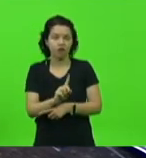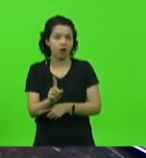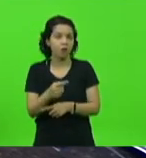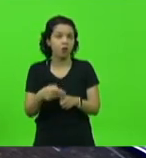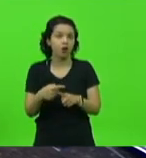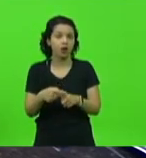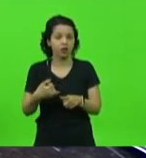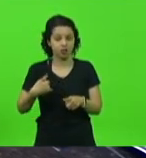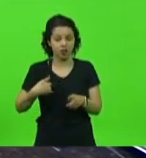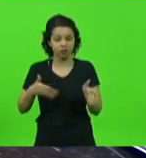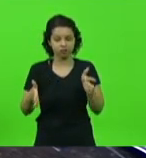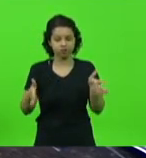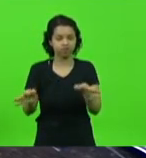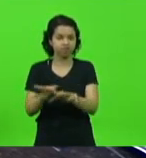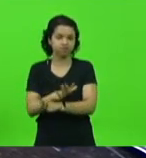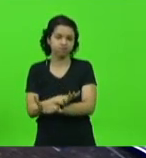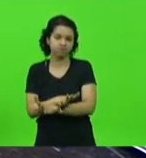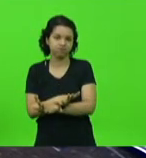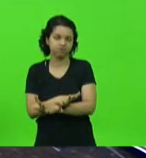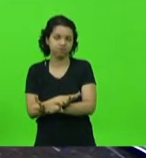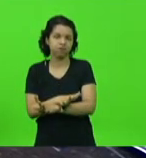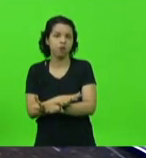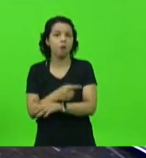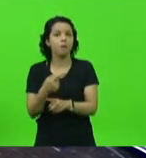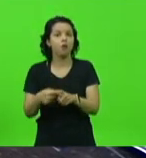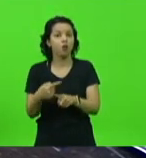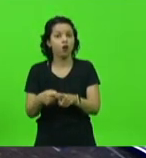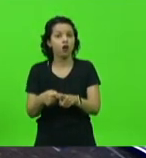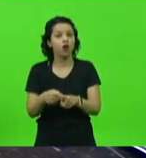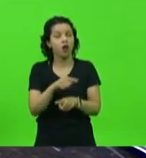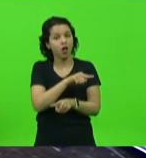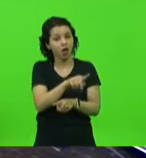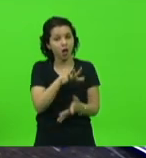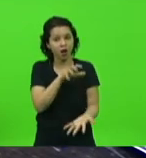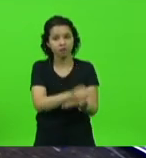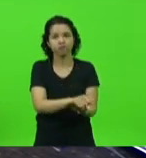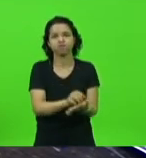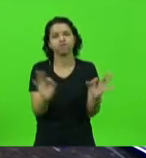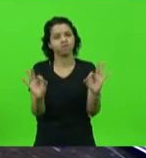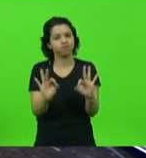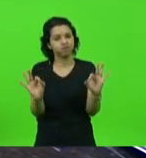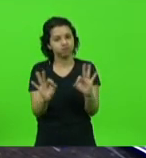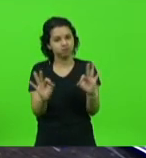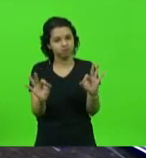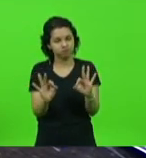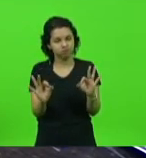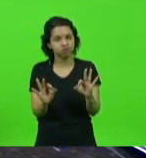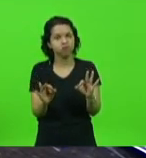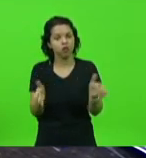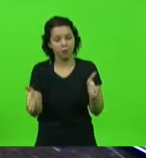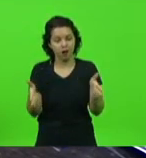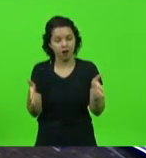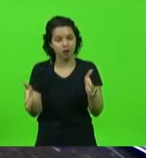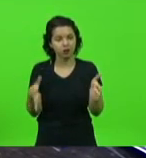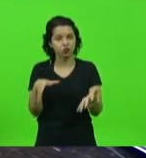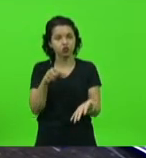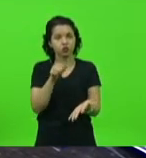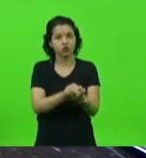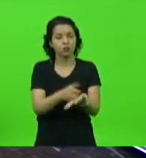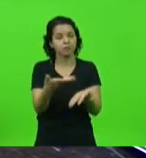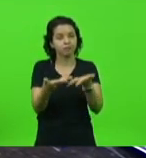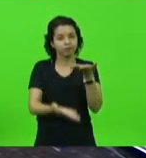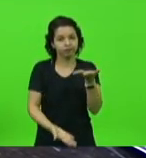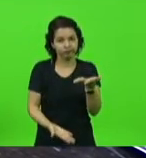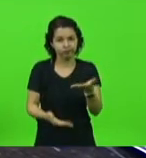E tudo por quê? Porque deixaram passar o prazo, o simples, o mais fácil. deixaram passar o prazo de inscrição da